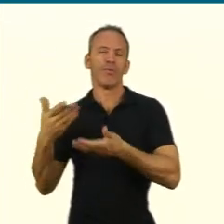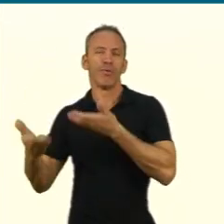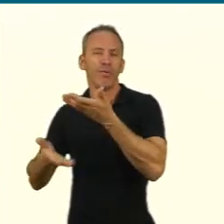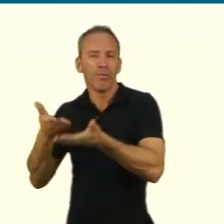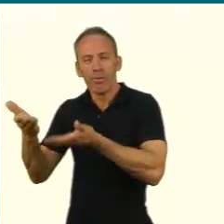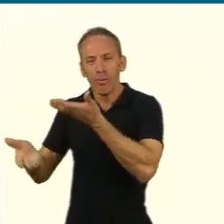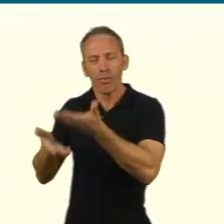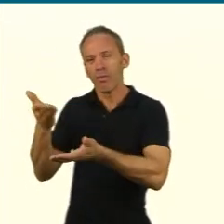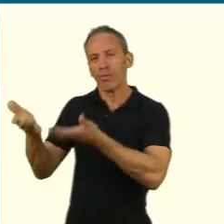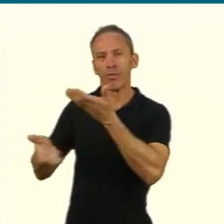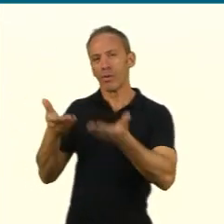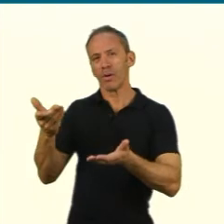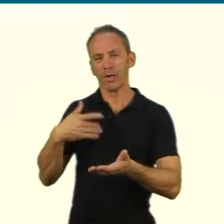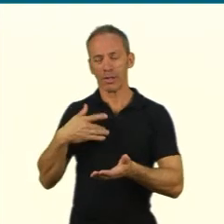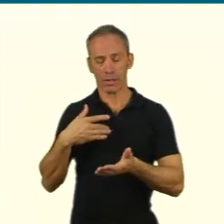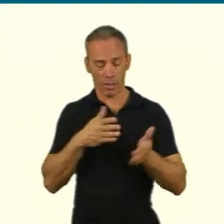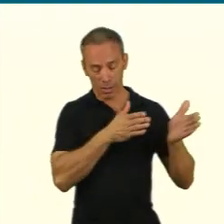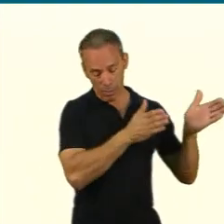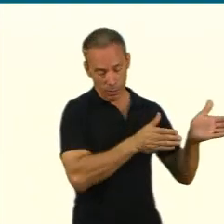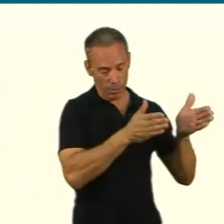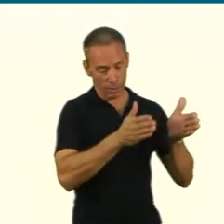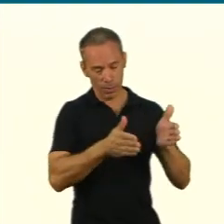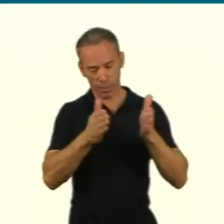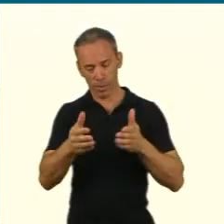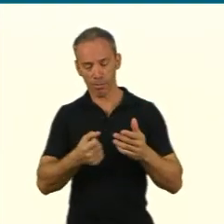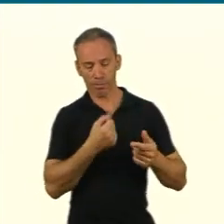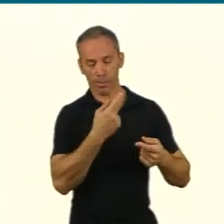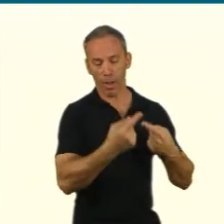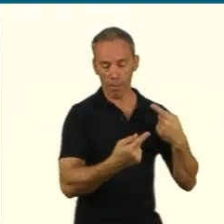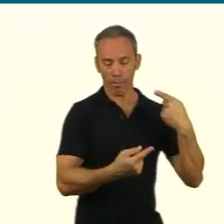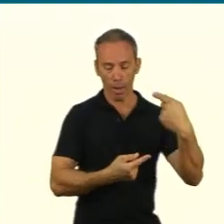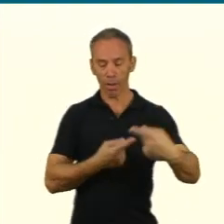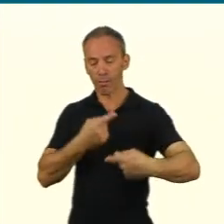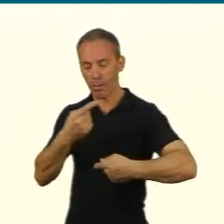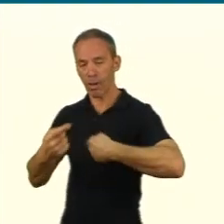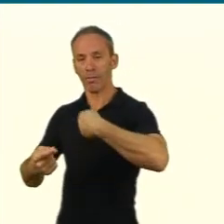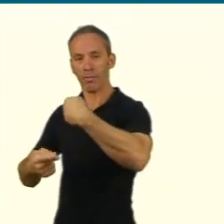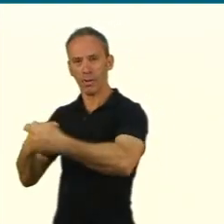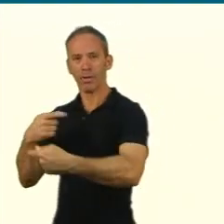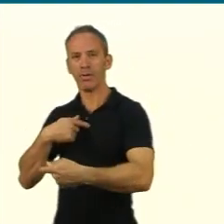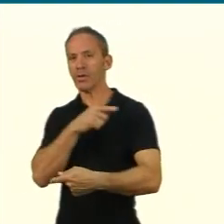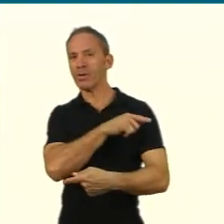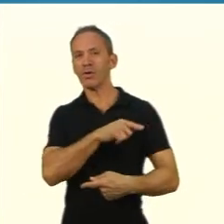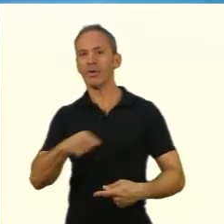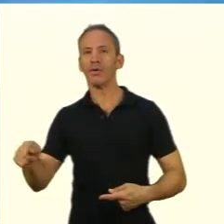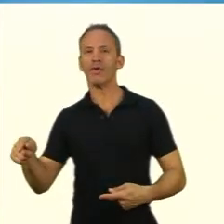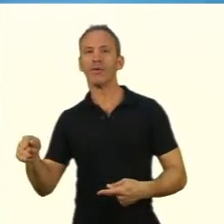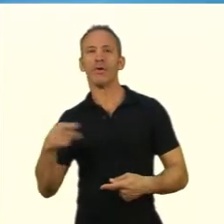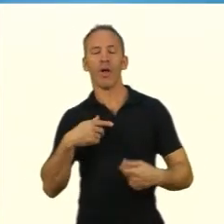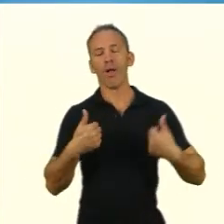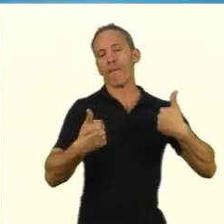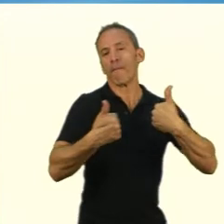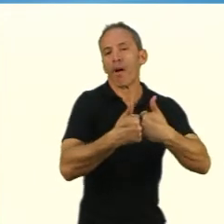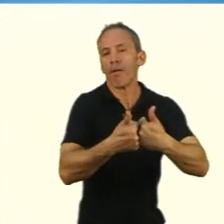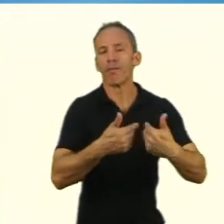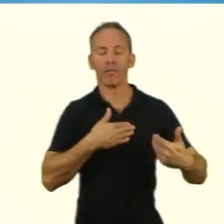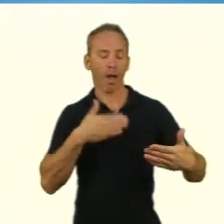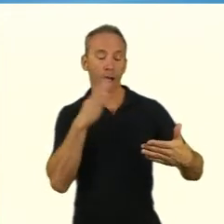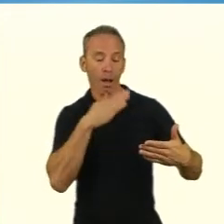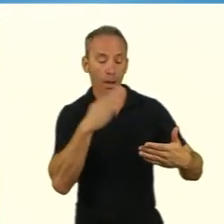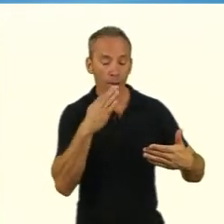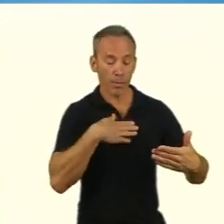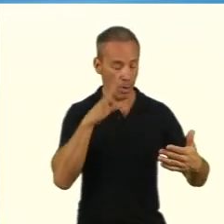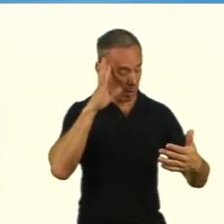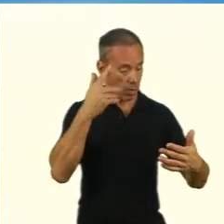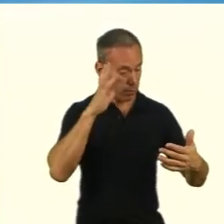vou alcançando no decorrer do processo aqueles objetivos que eu alcanço ao final do processo são os objetivos distantes